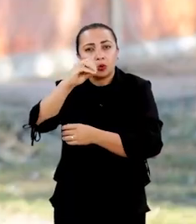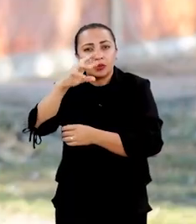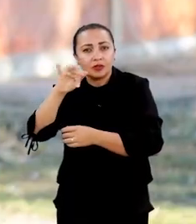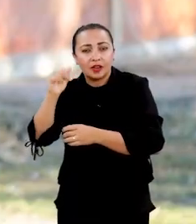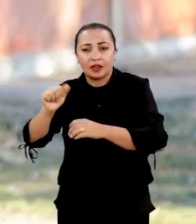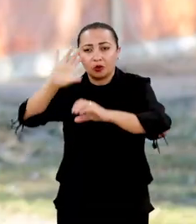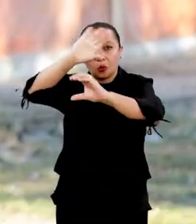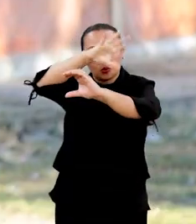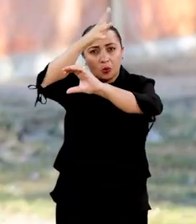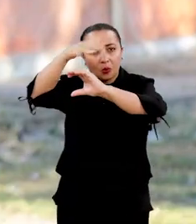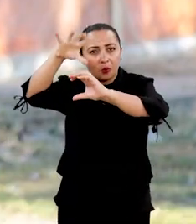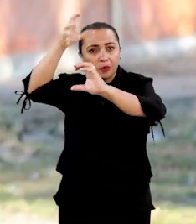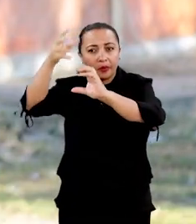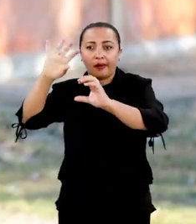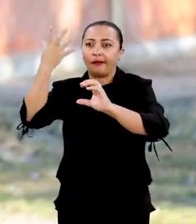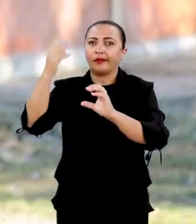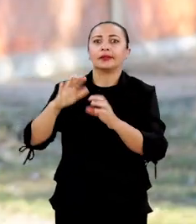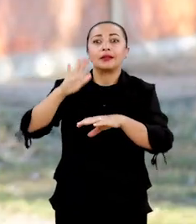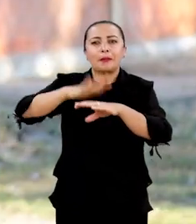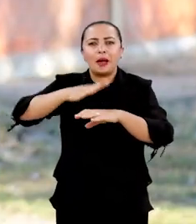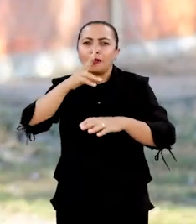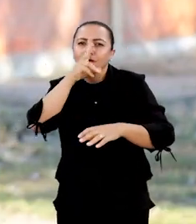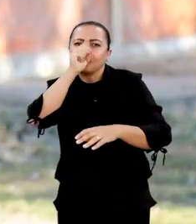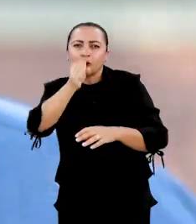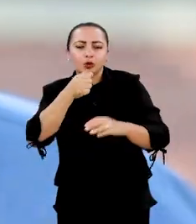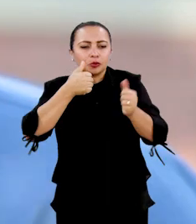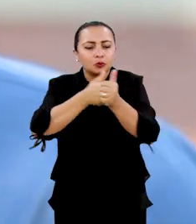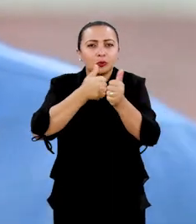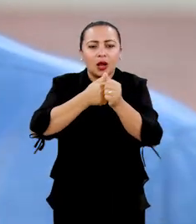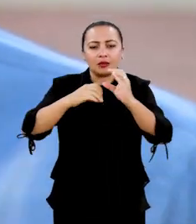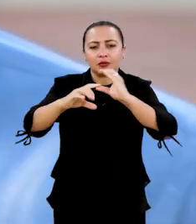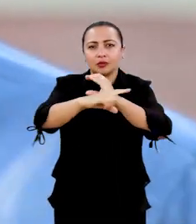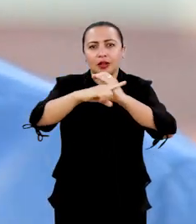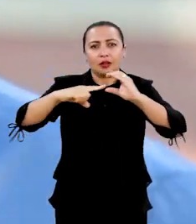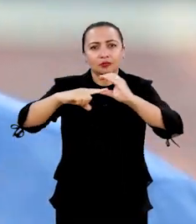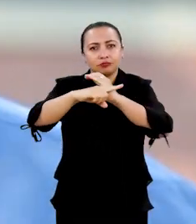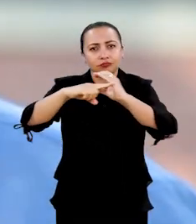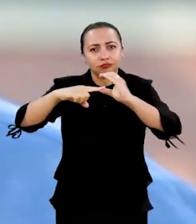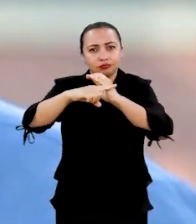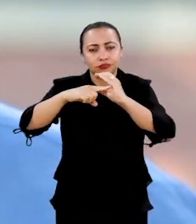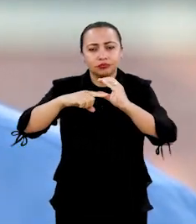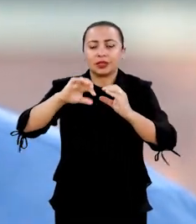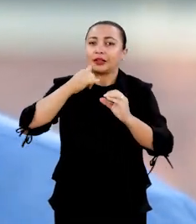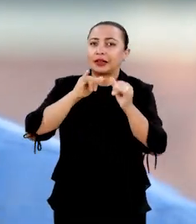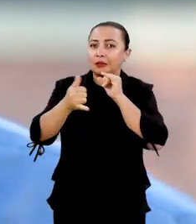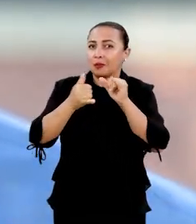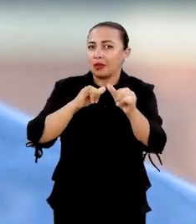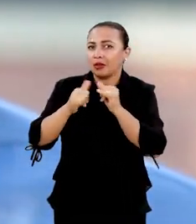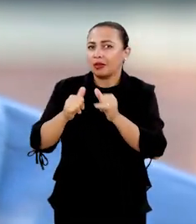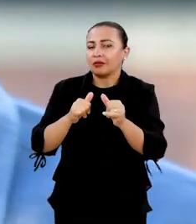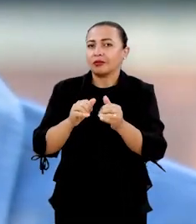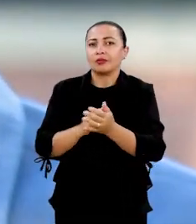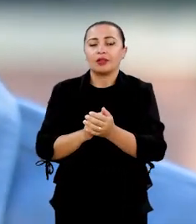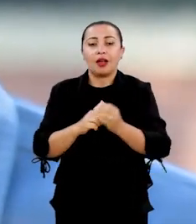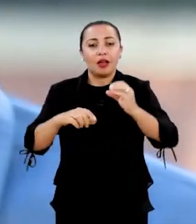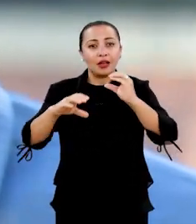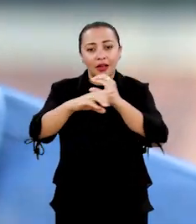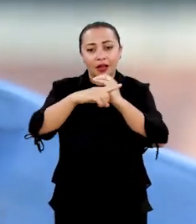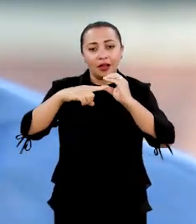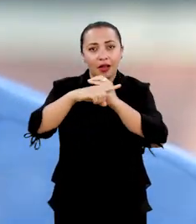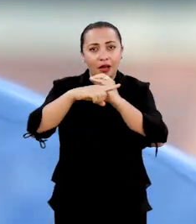ele ocorre com maior frequência e maior intensidade próximo da linha de campo do Equador Magnético.